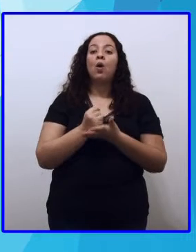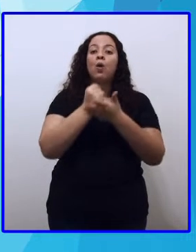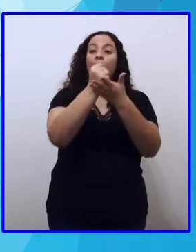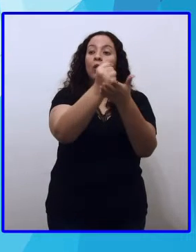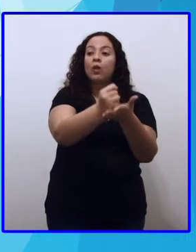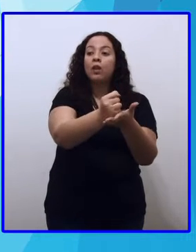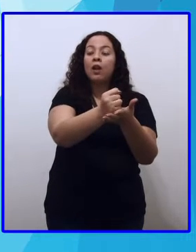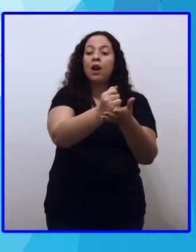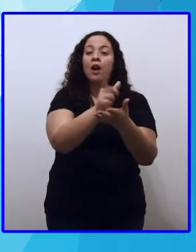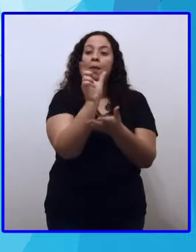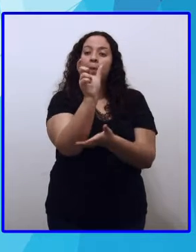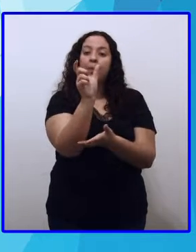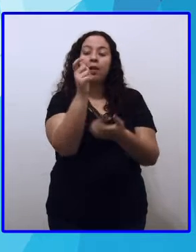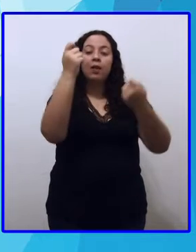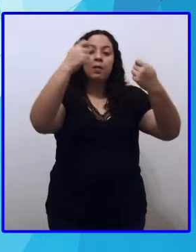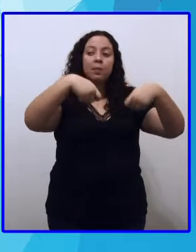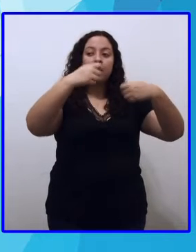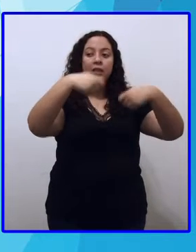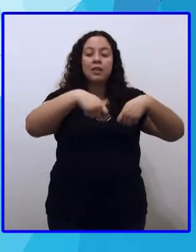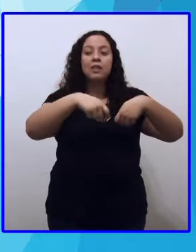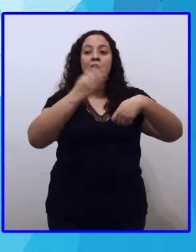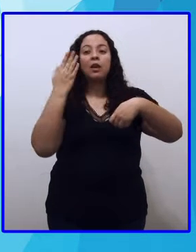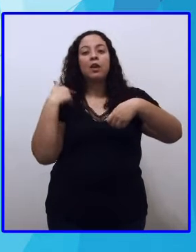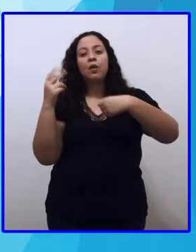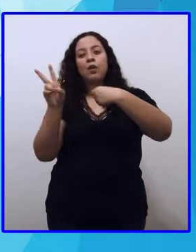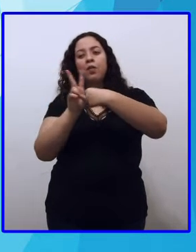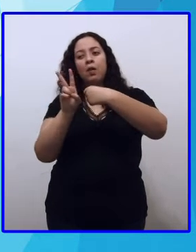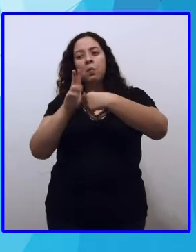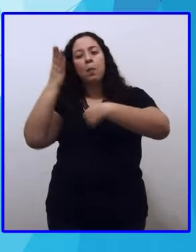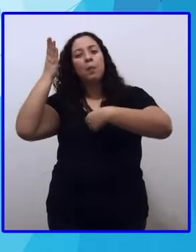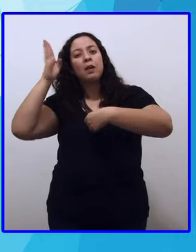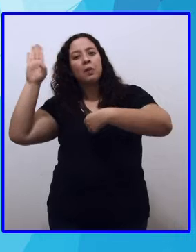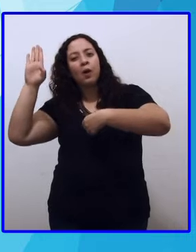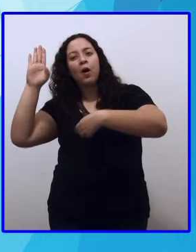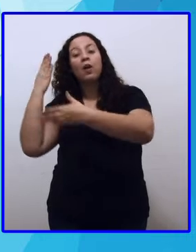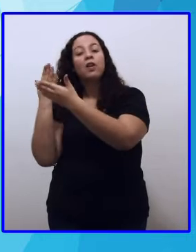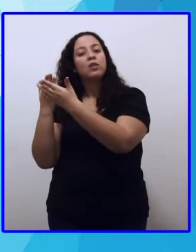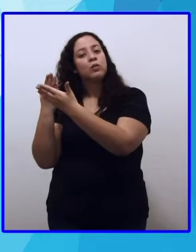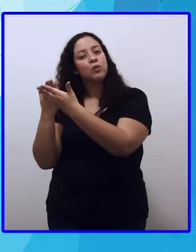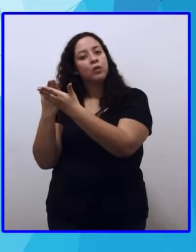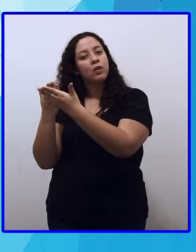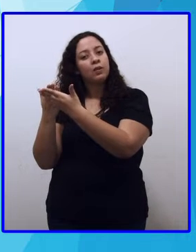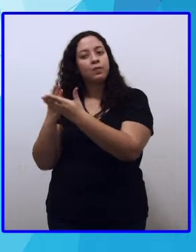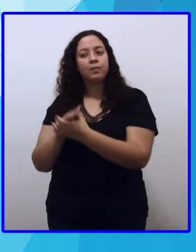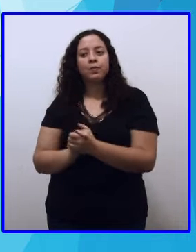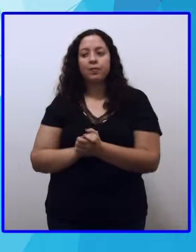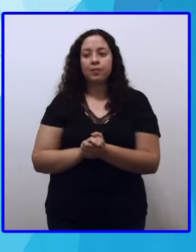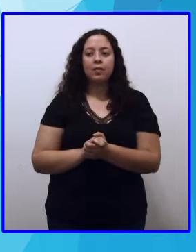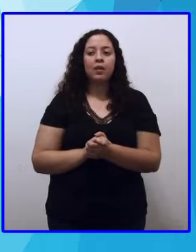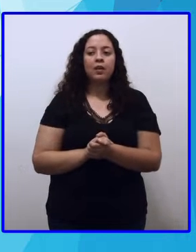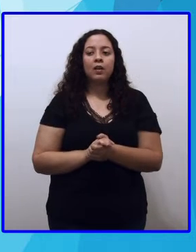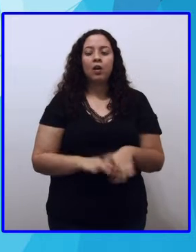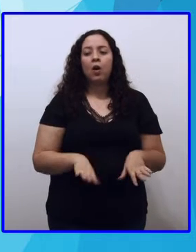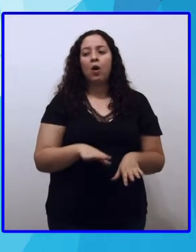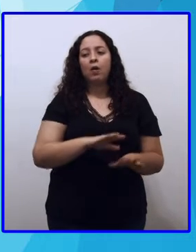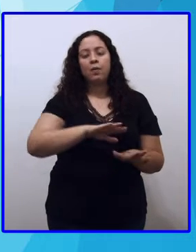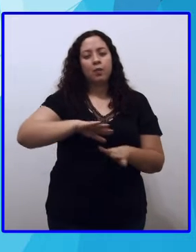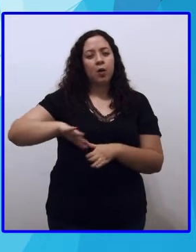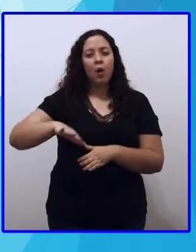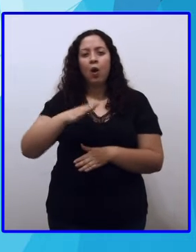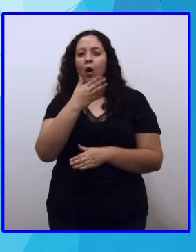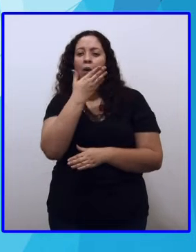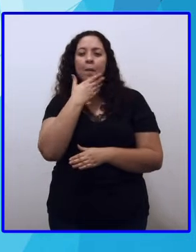Precisa. Isso. E aí, na última frase, temos aí, papai estava lendo